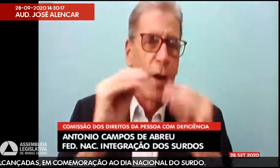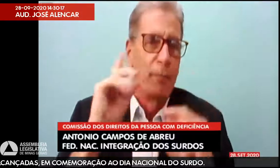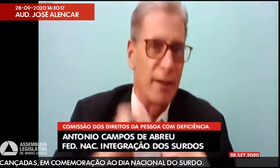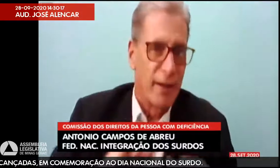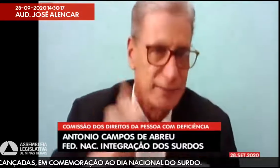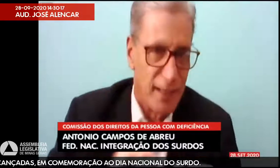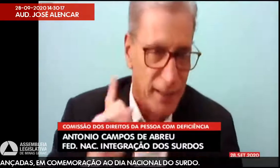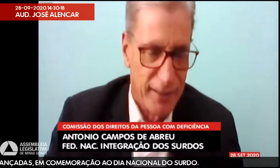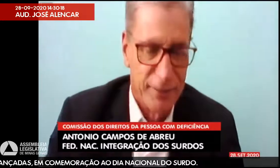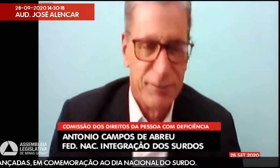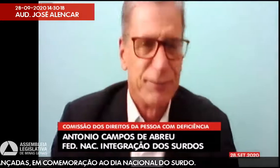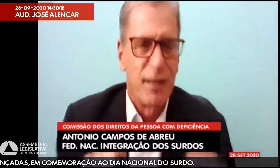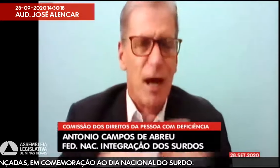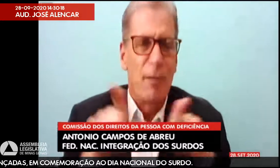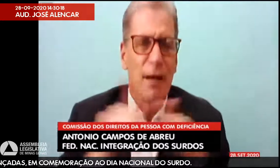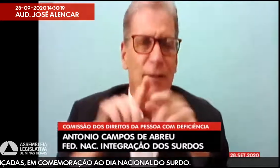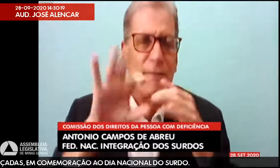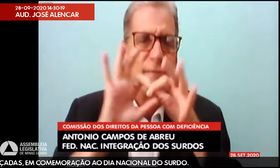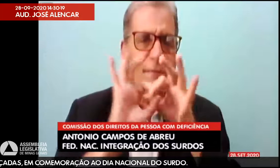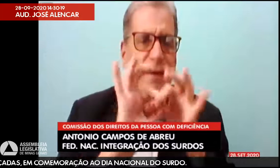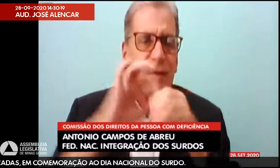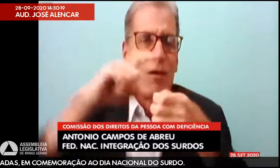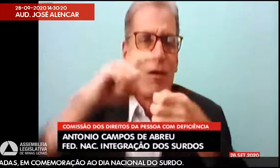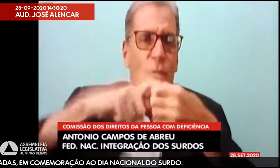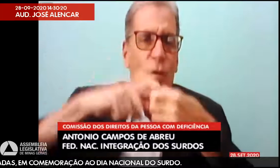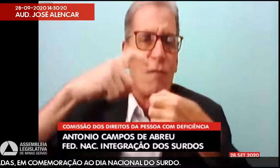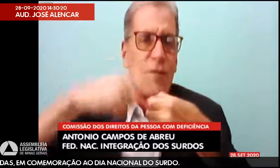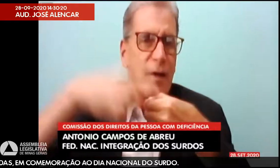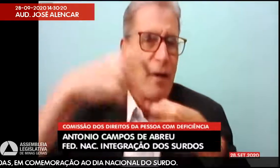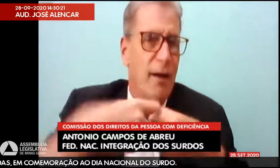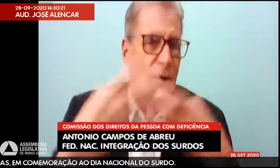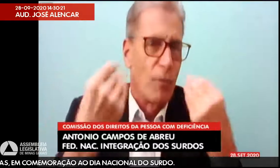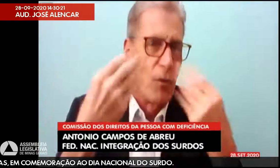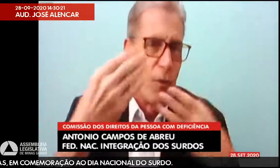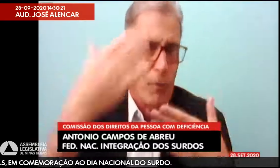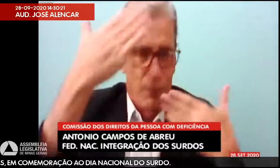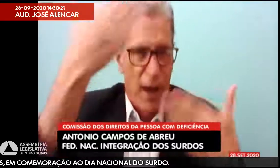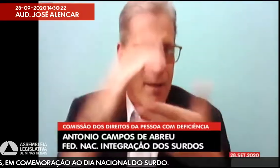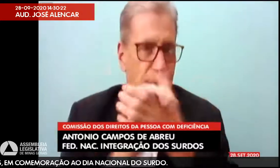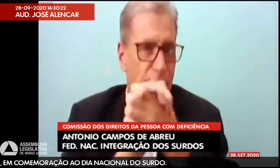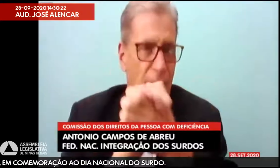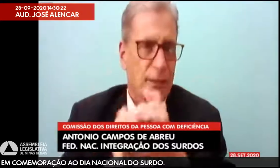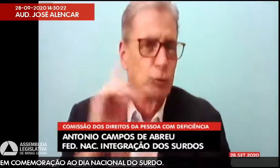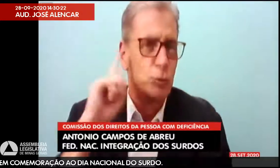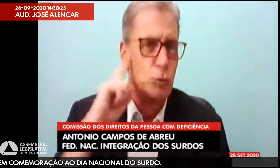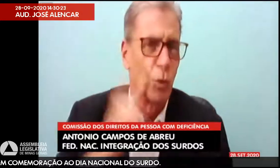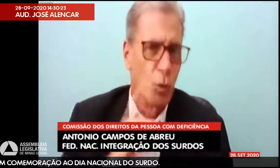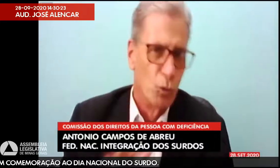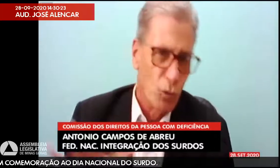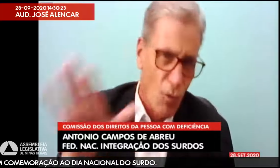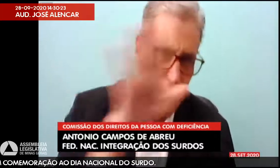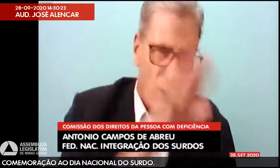dar uma homenagem a todos aqui de Minas, a FENEIS, de várias localidades também.